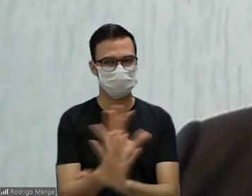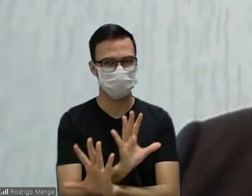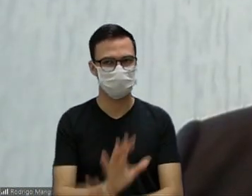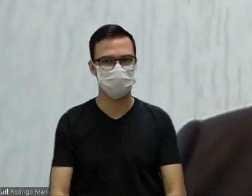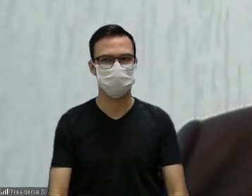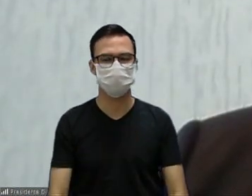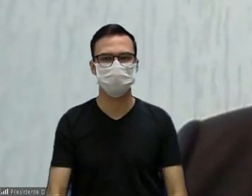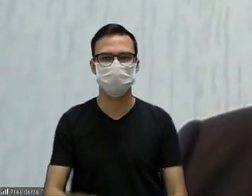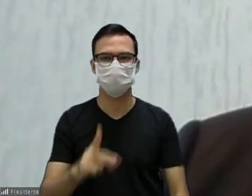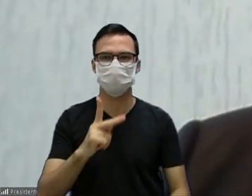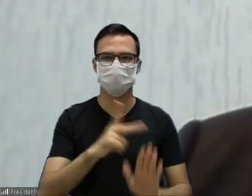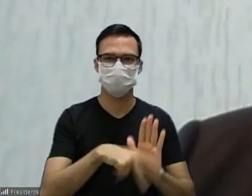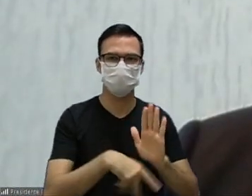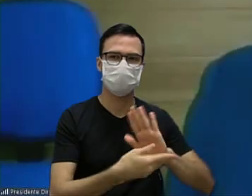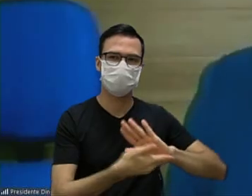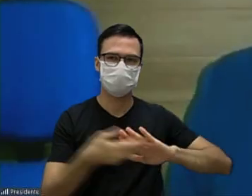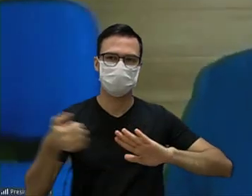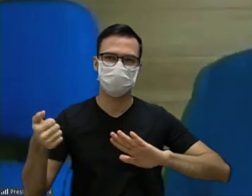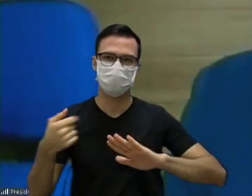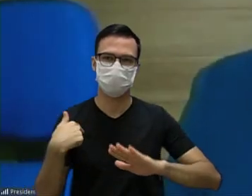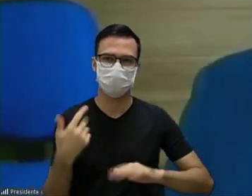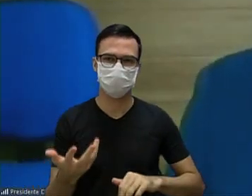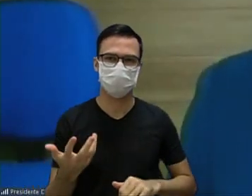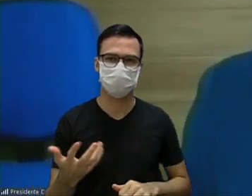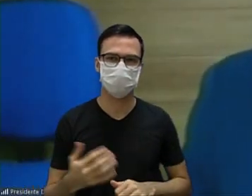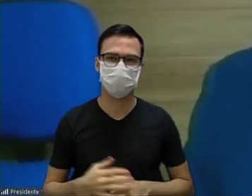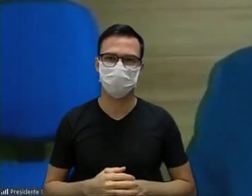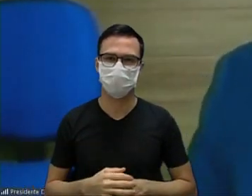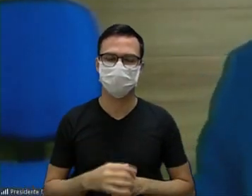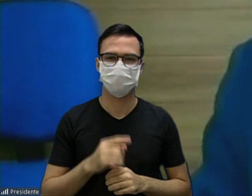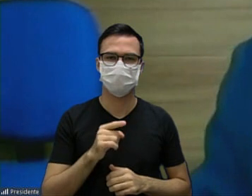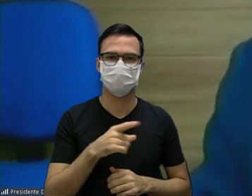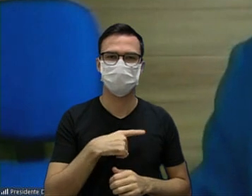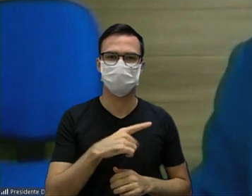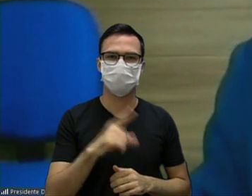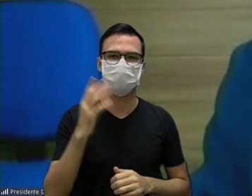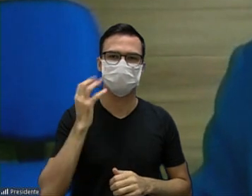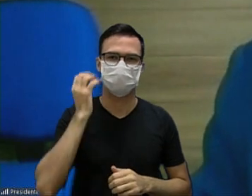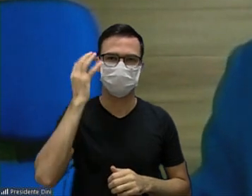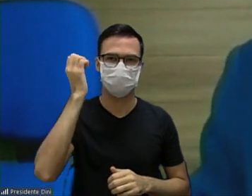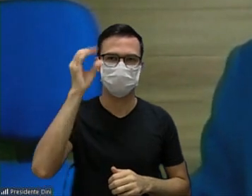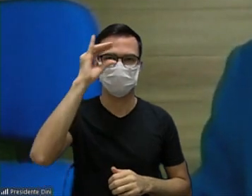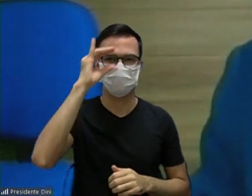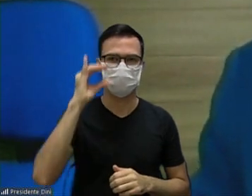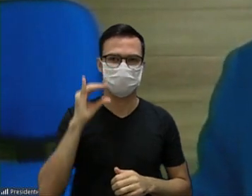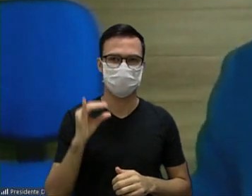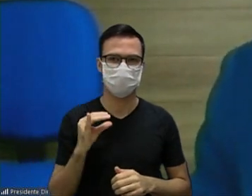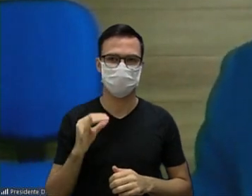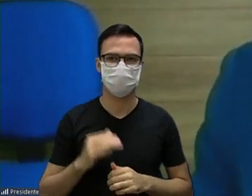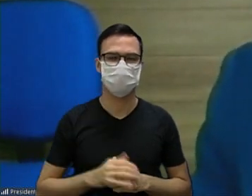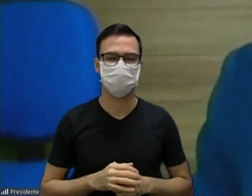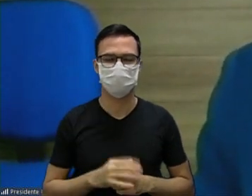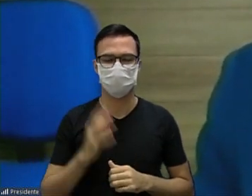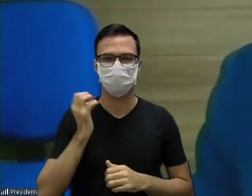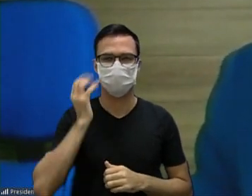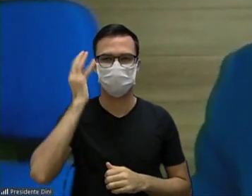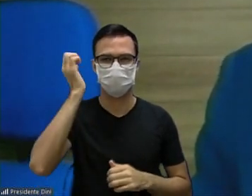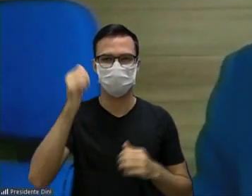o projeto fica retirado mas eu quero está inscrito ainda a vereadora Fernanda e a vereadora Iara vereadora Fernanda